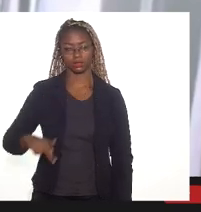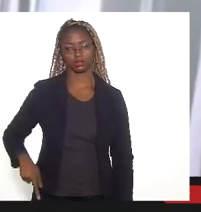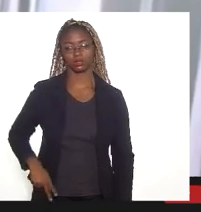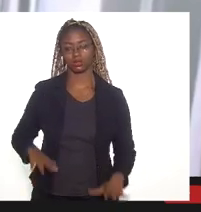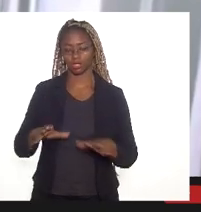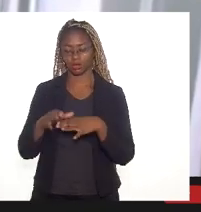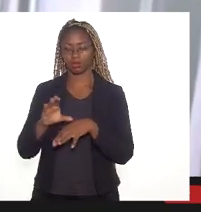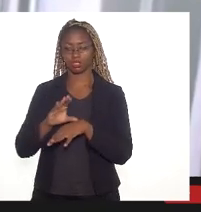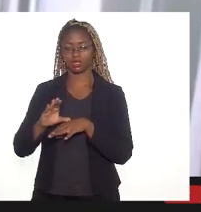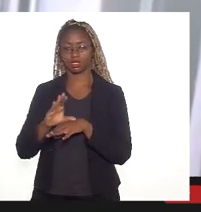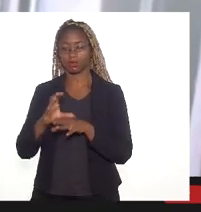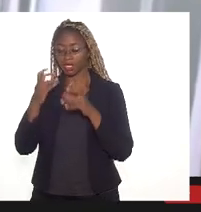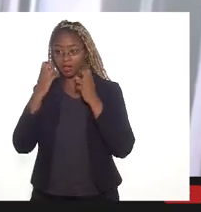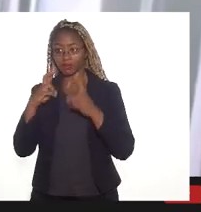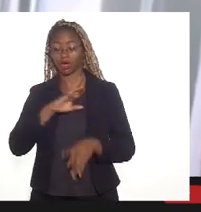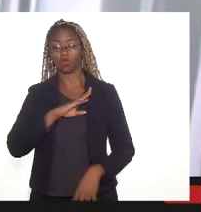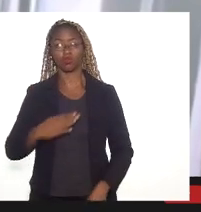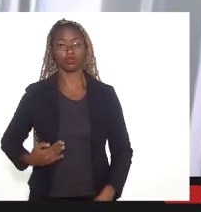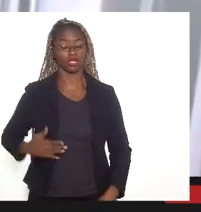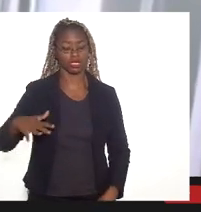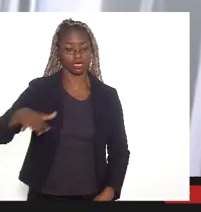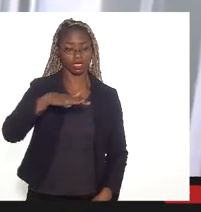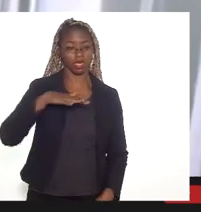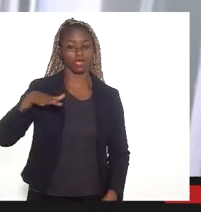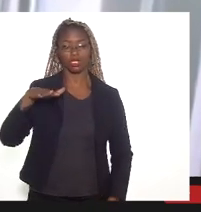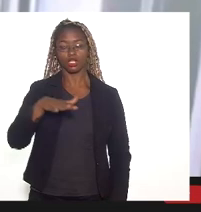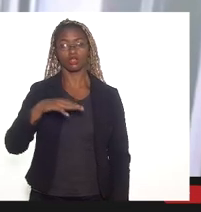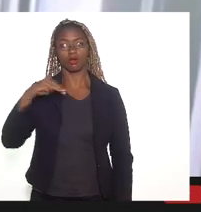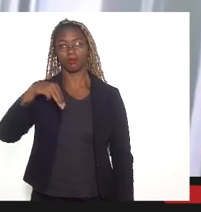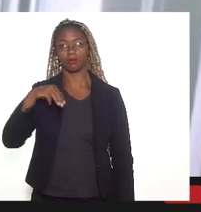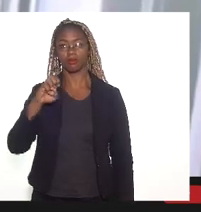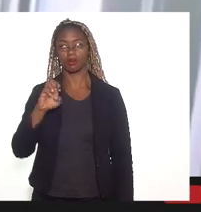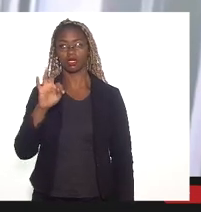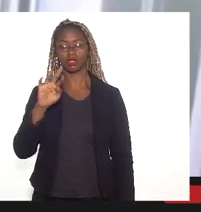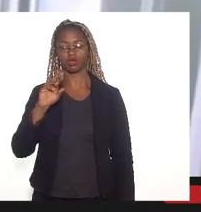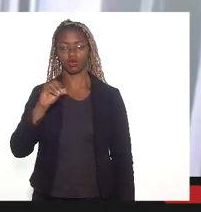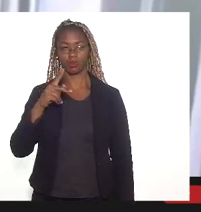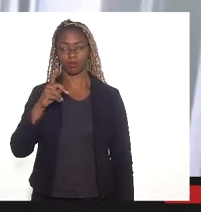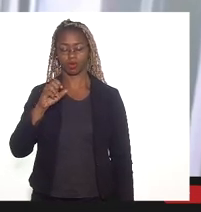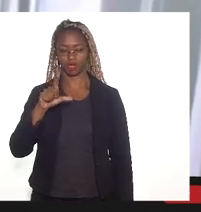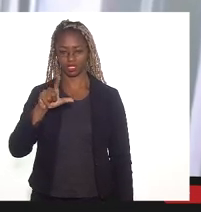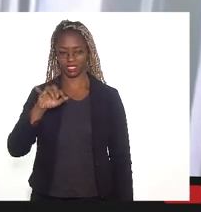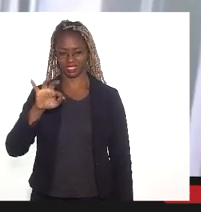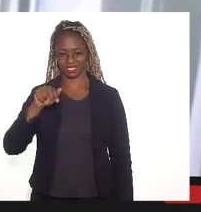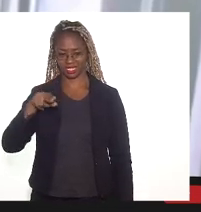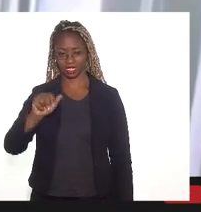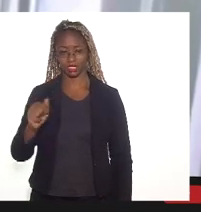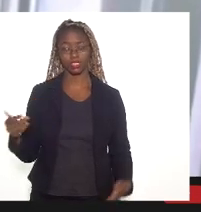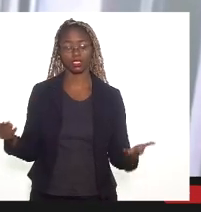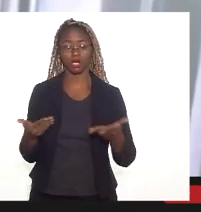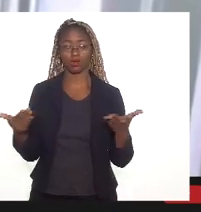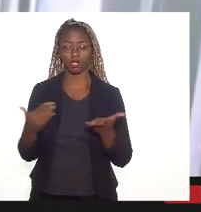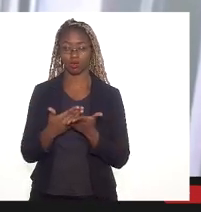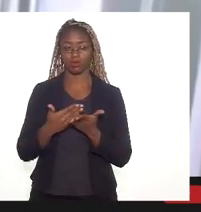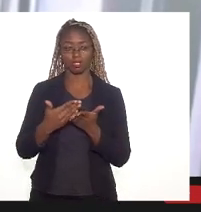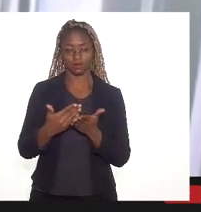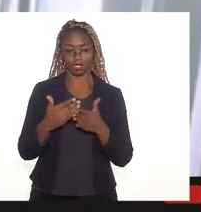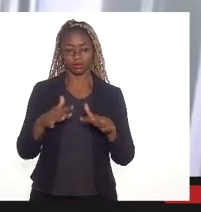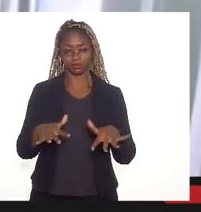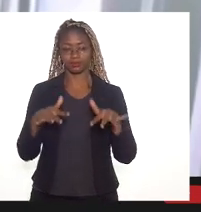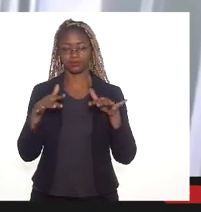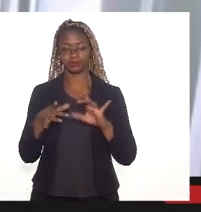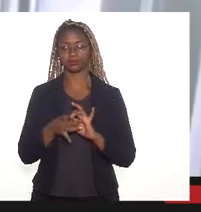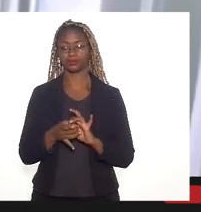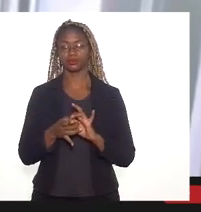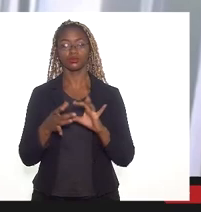acompanhar a governança da região metropolitana da Assembleia Legislativa do Estado do Rio de Janeiro. E nós estamos dando início a esta audiência